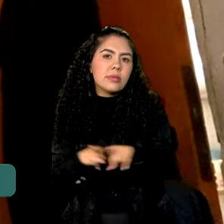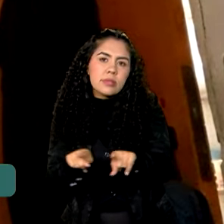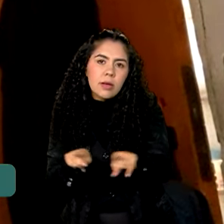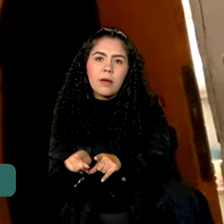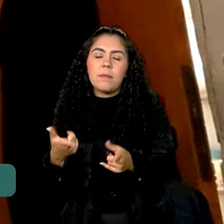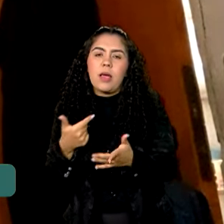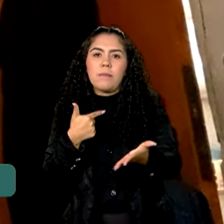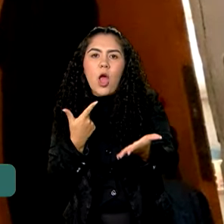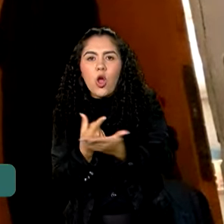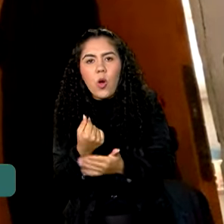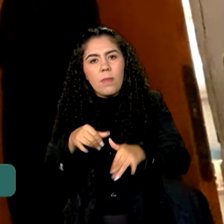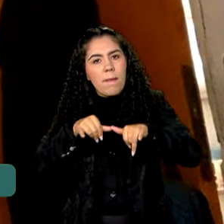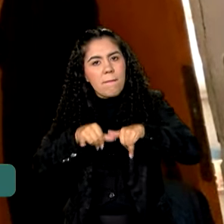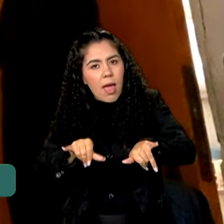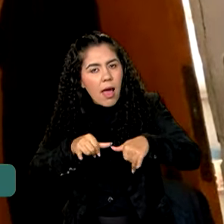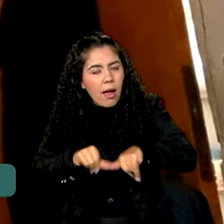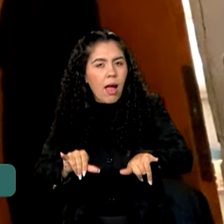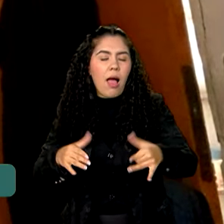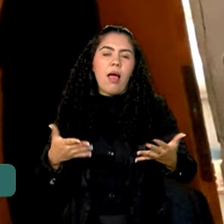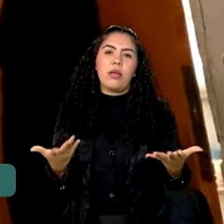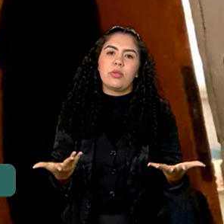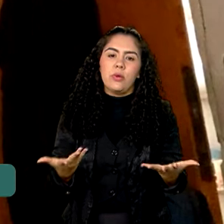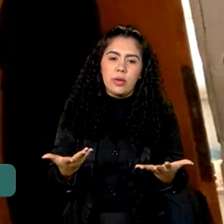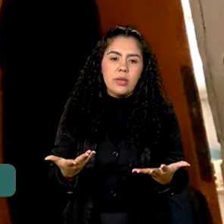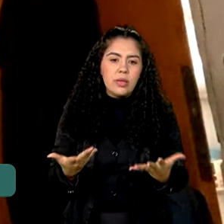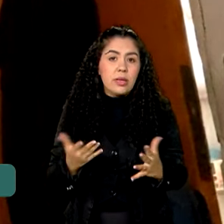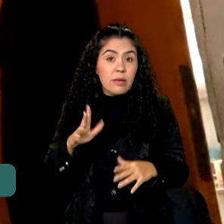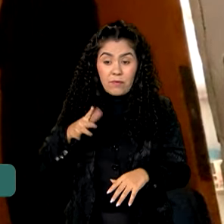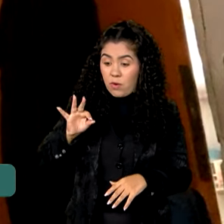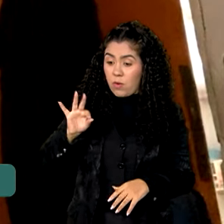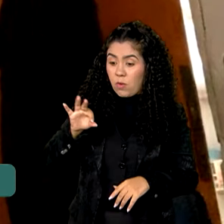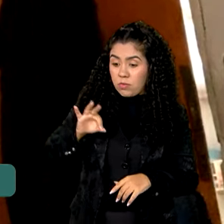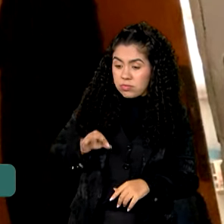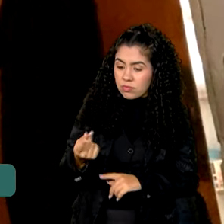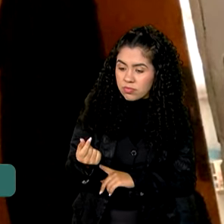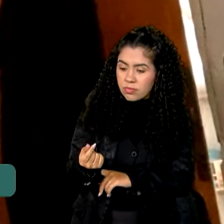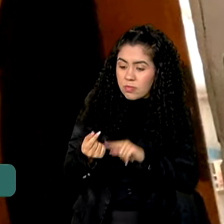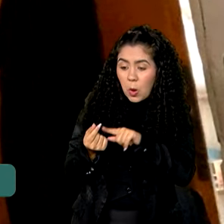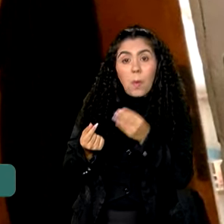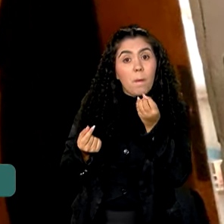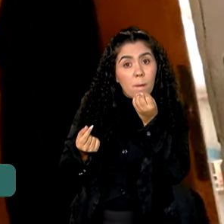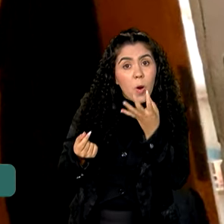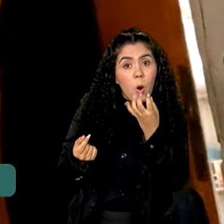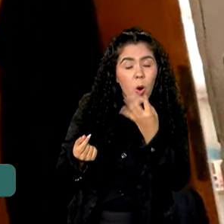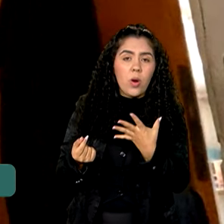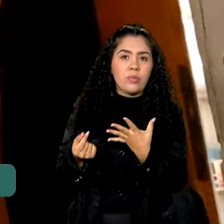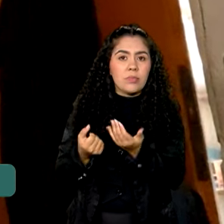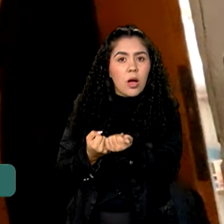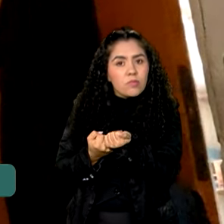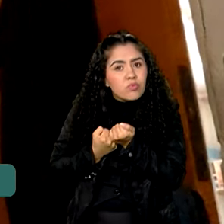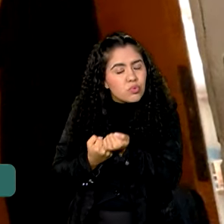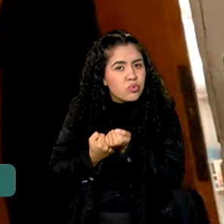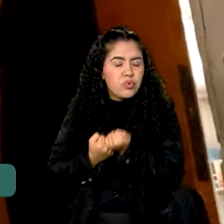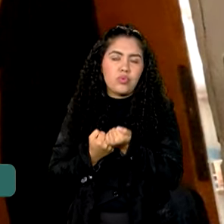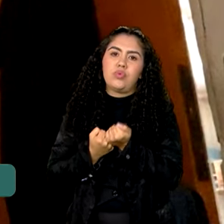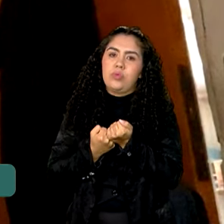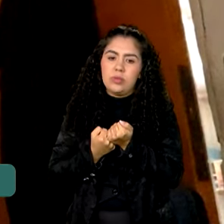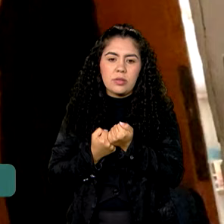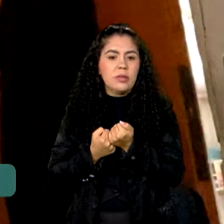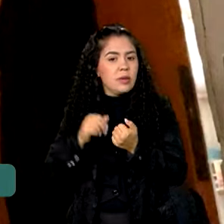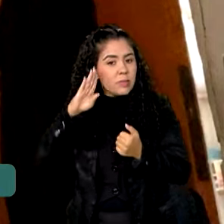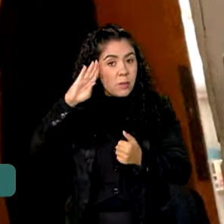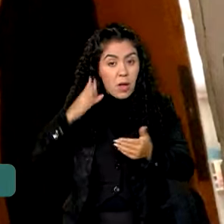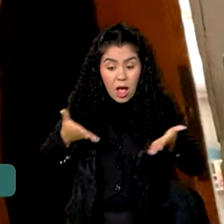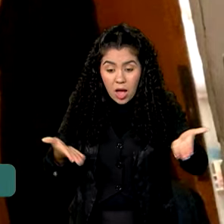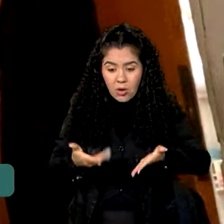mercado quando termina. E foi uma renda muito boa, chegou em um momento muito bom. Está me ajudando muito, principalmente